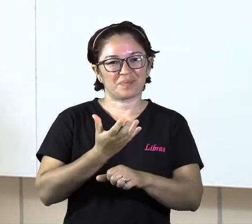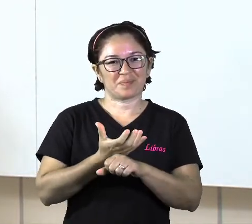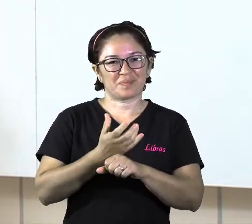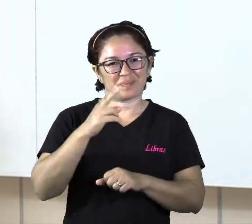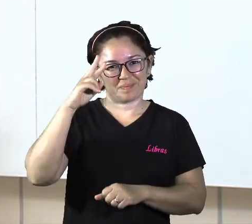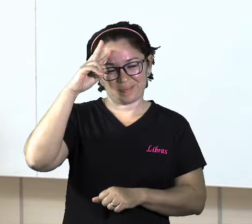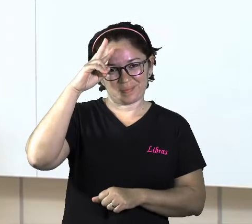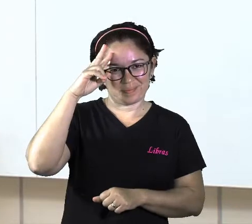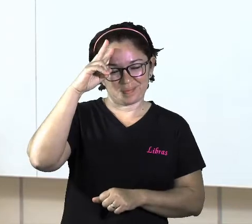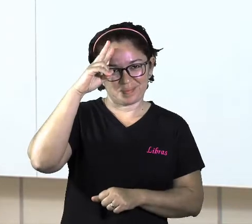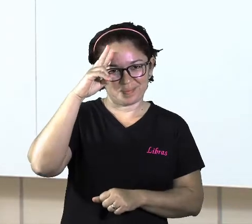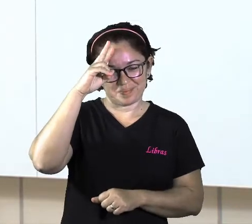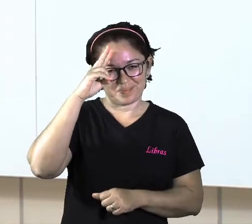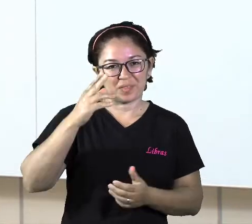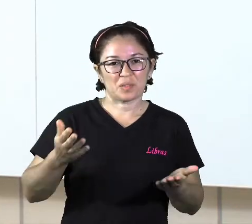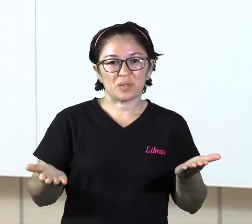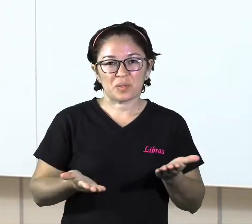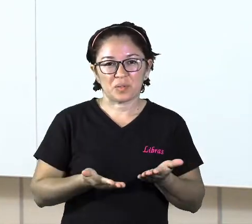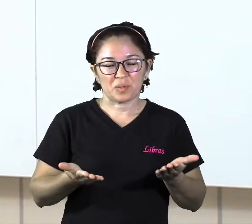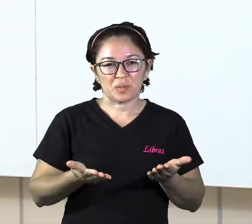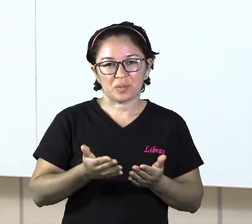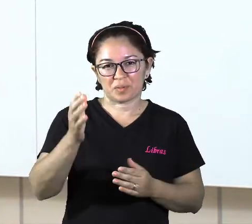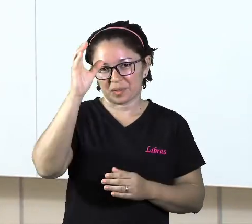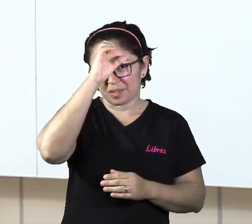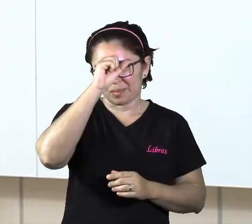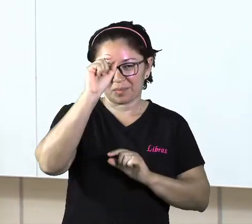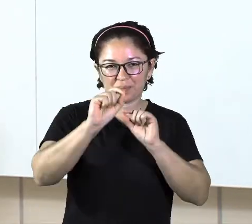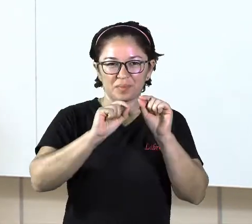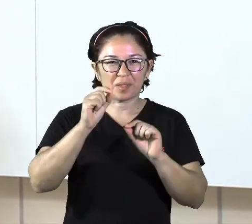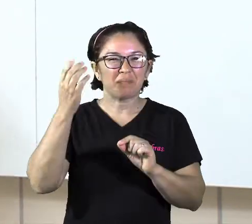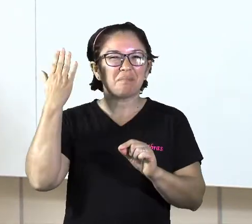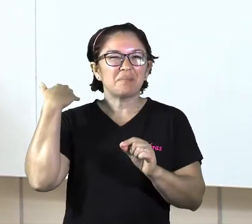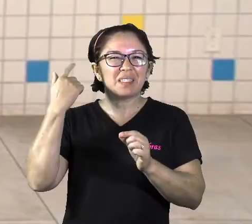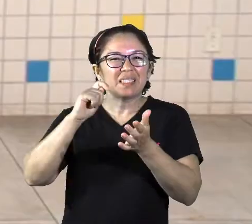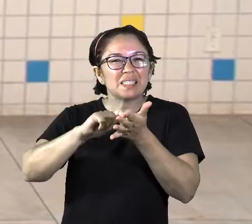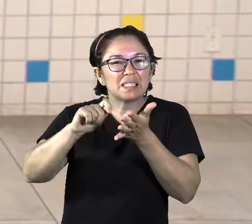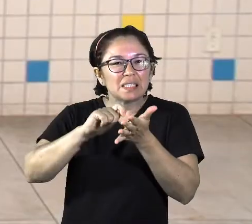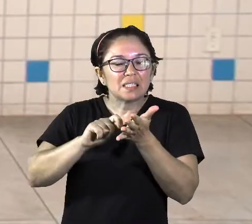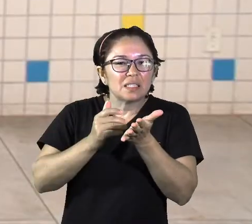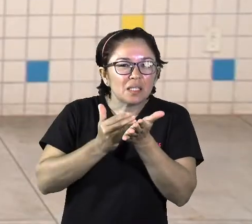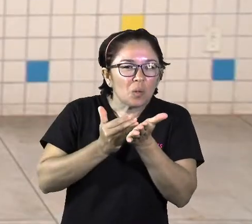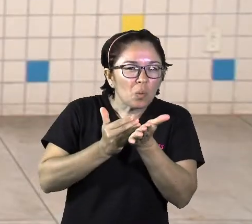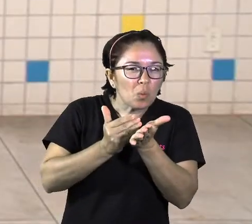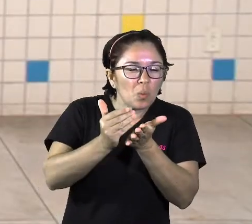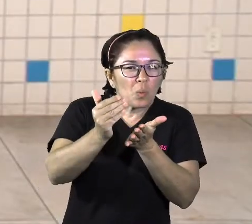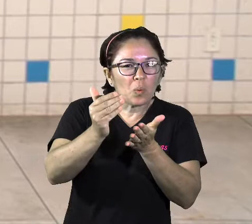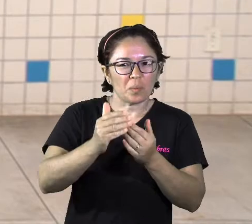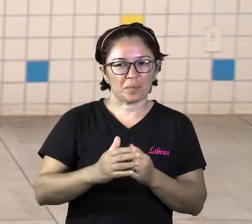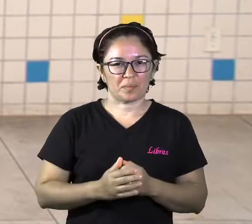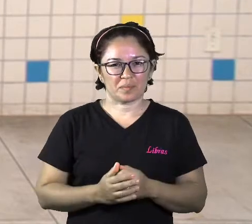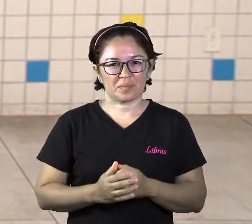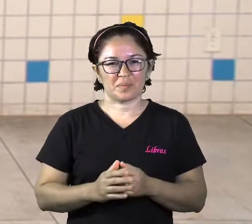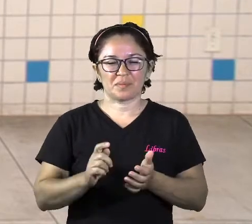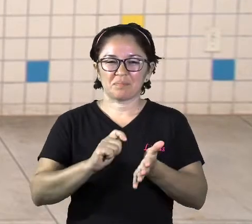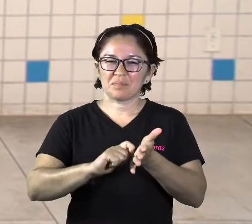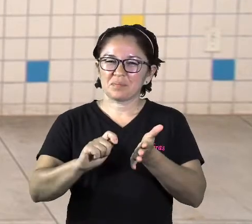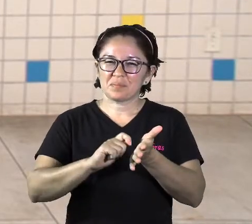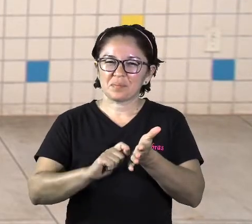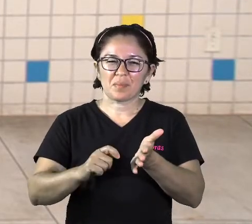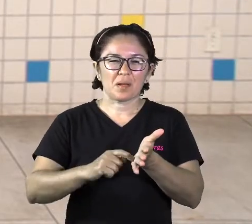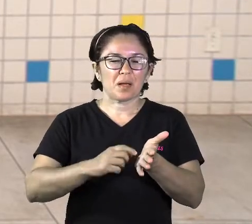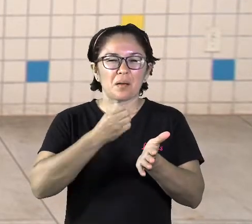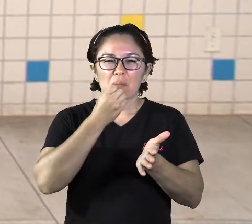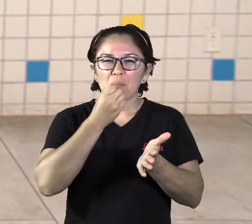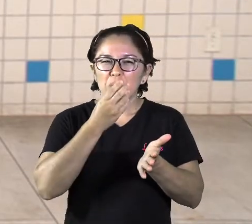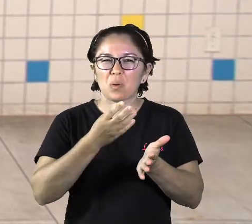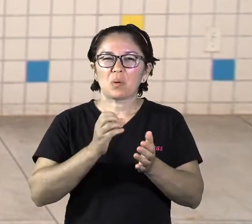Hoje nós vamos falar sobre o surgimento da escrita e noção de fonte para transmissão de saberes, cultura e